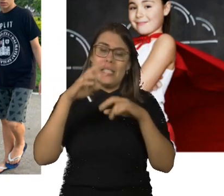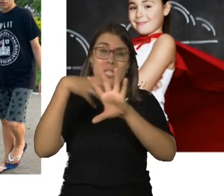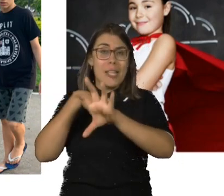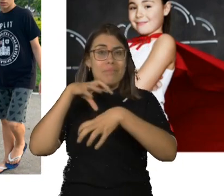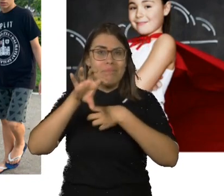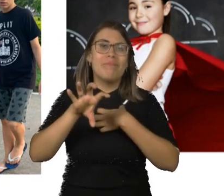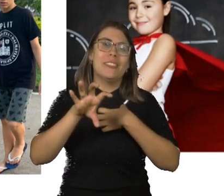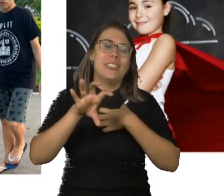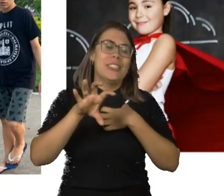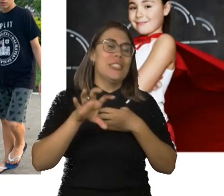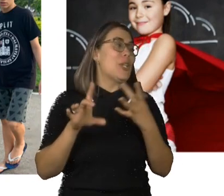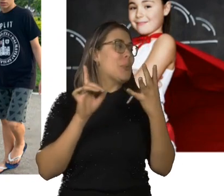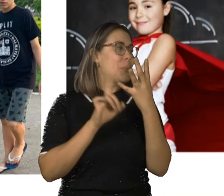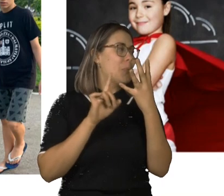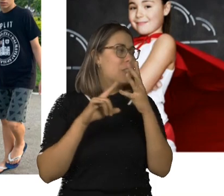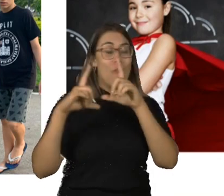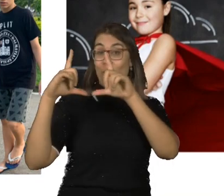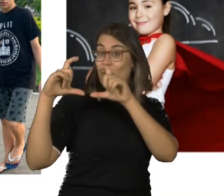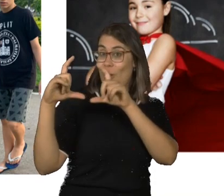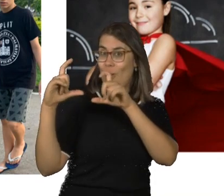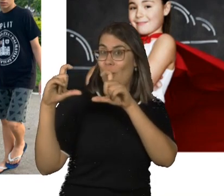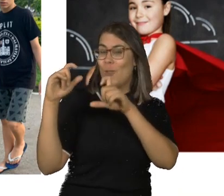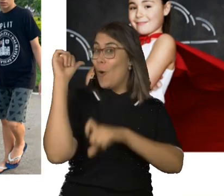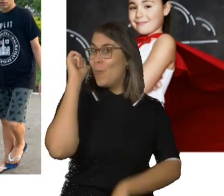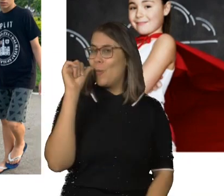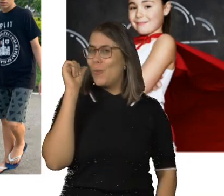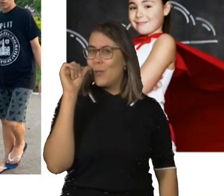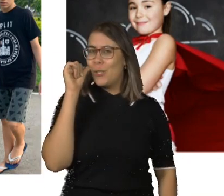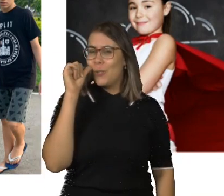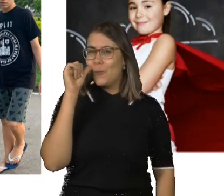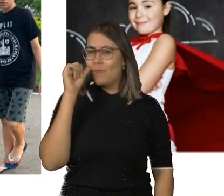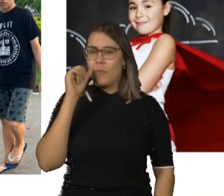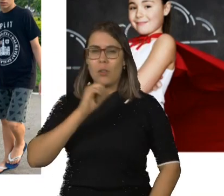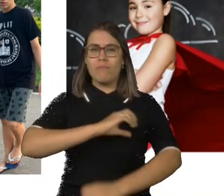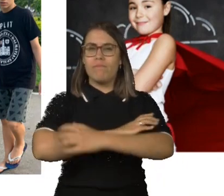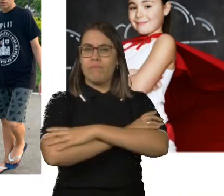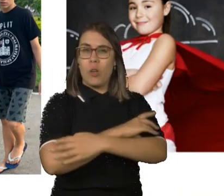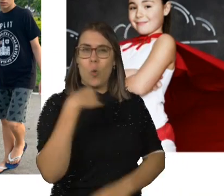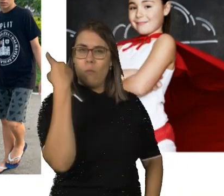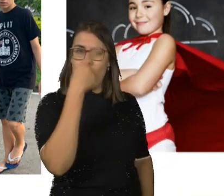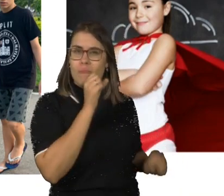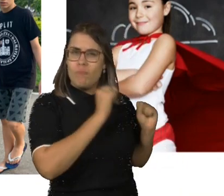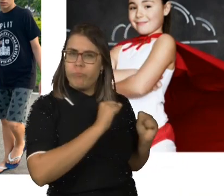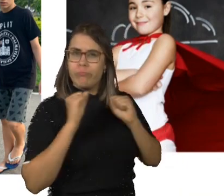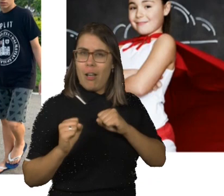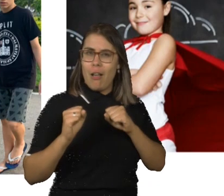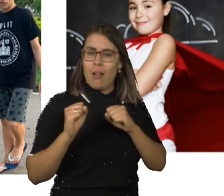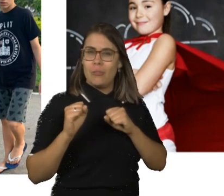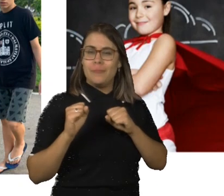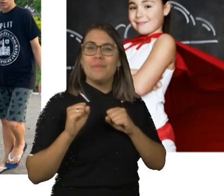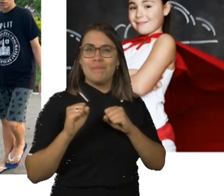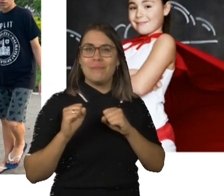outro. E aqui a gente tem uma menina com uma cara de poderosa, e ela